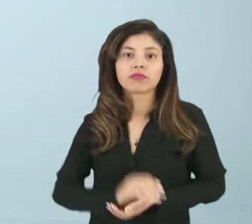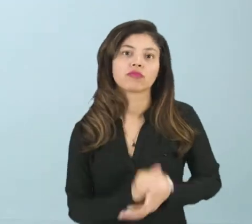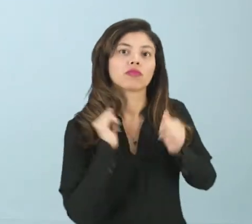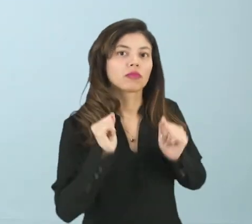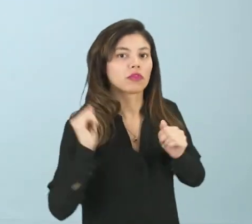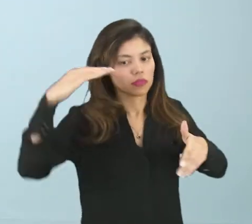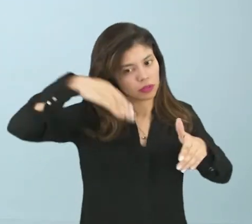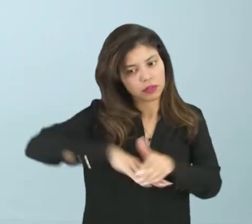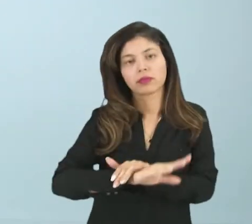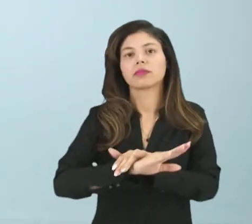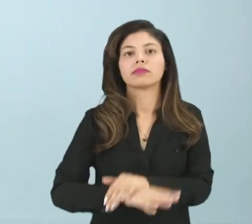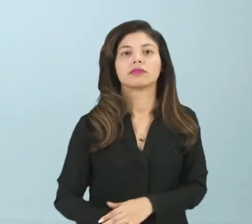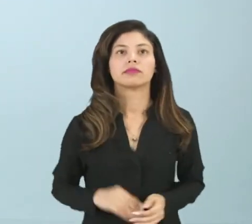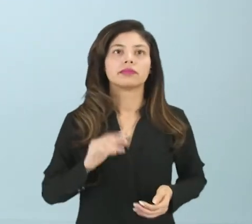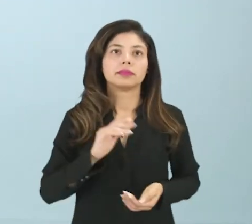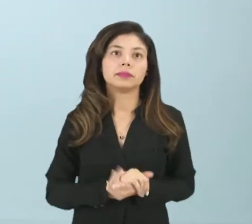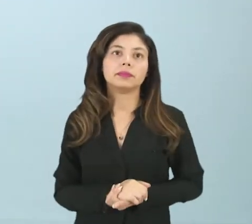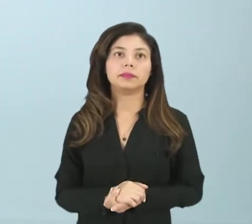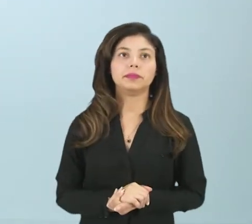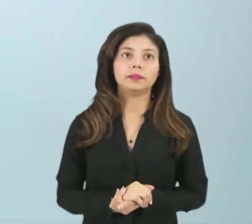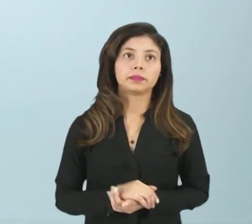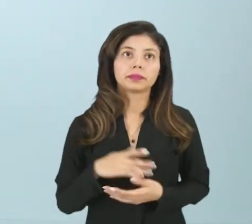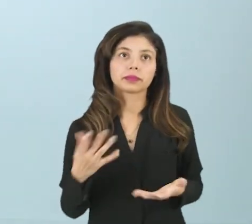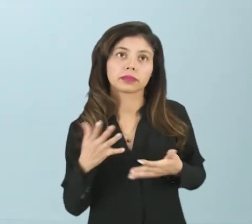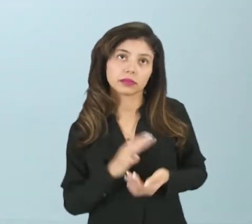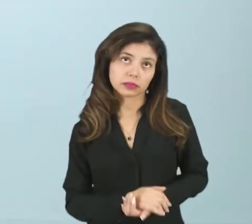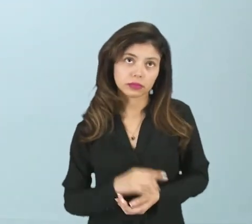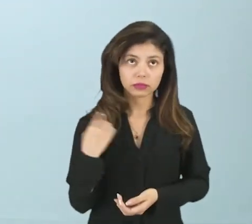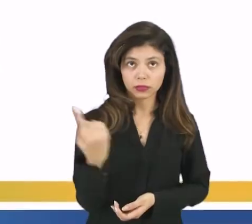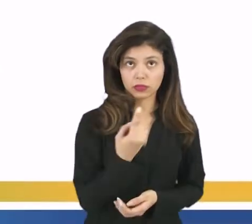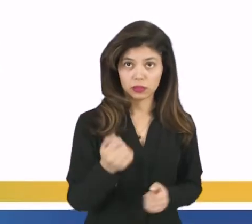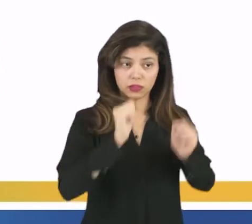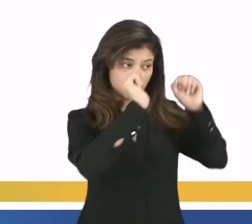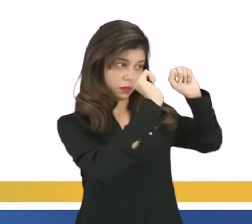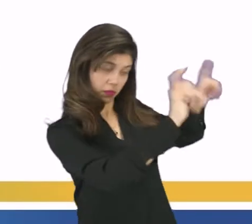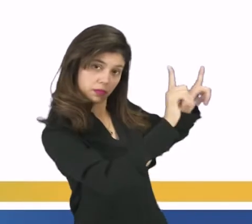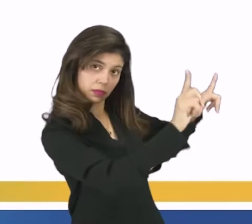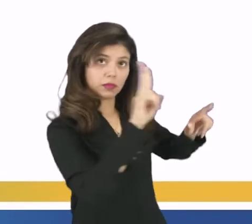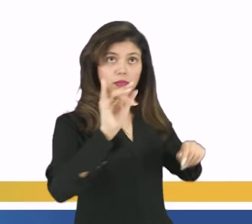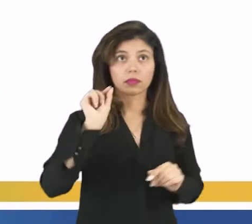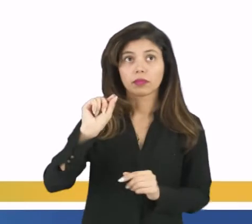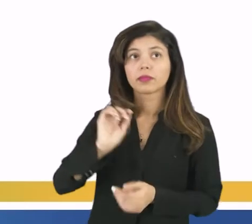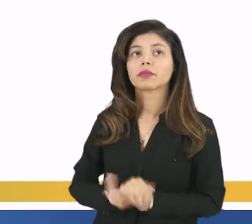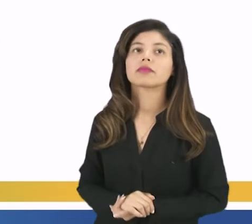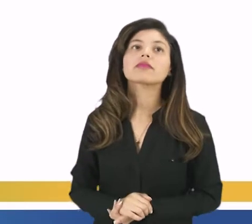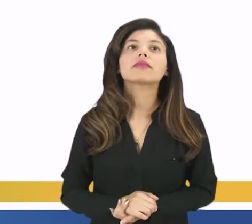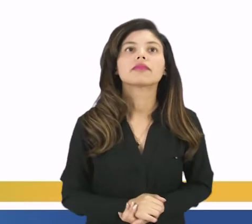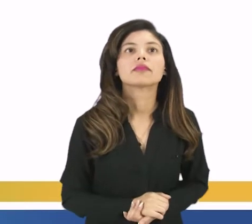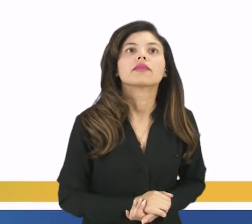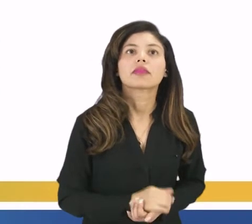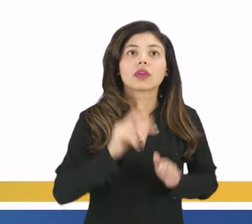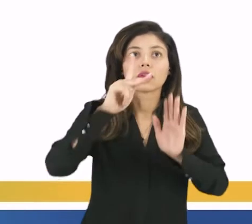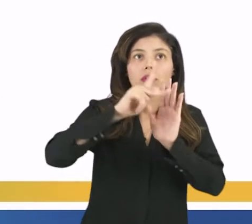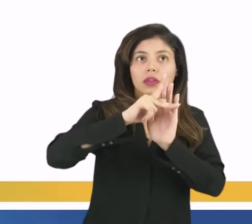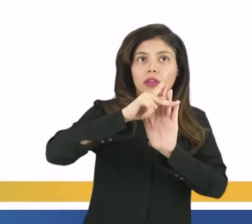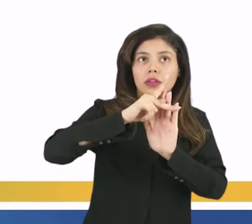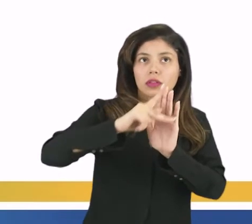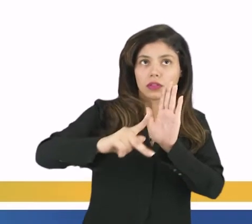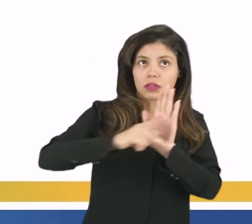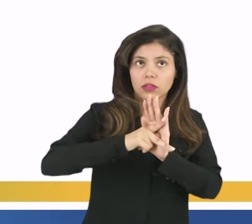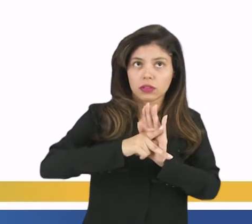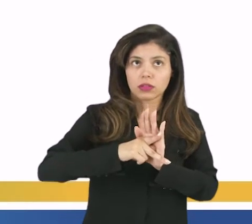pode engavetar. Tudo bem? E aí, no nosso bannerzinho, vai estar aí. Para que um projeto de lei de